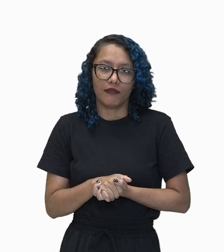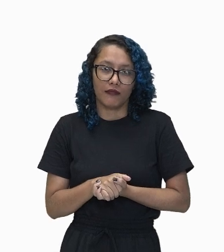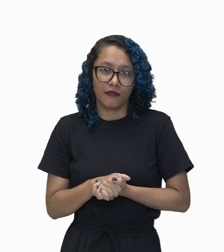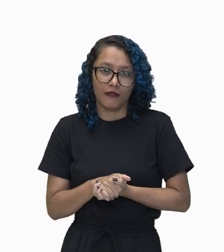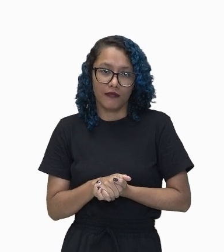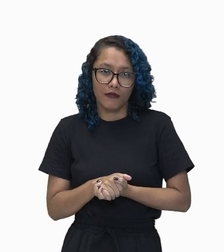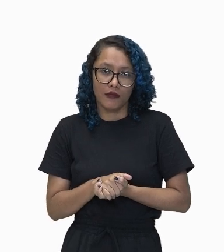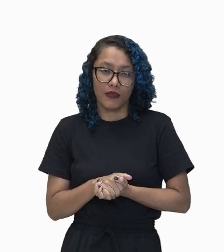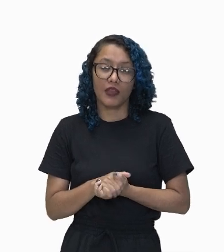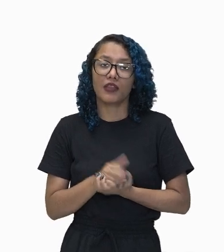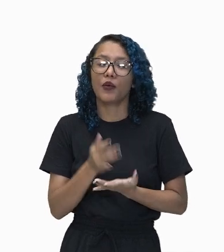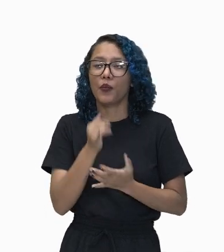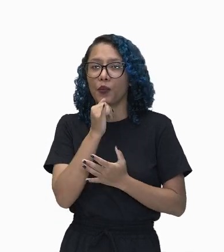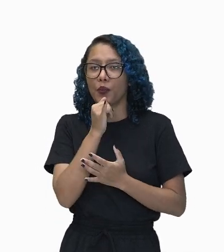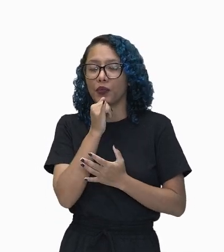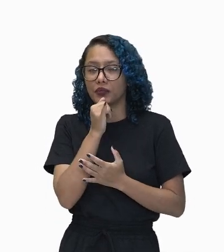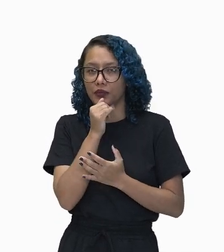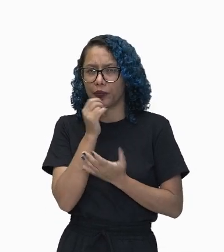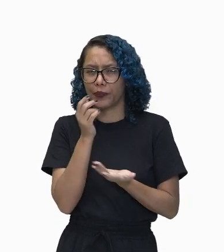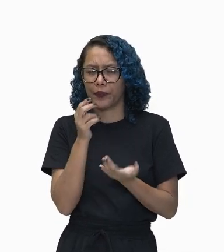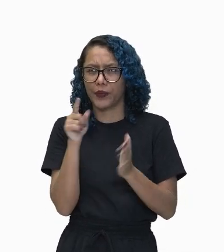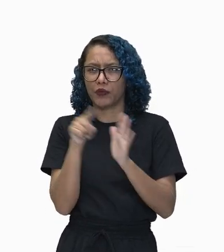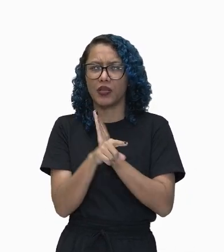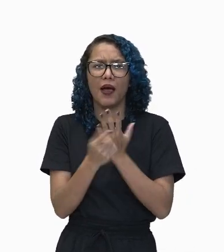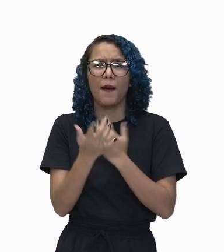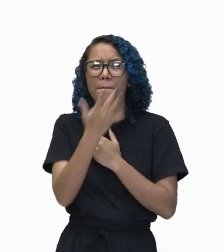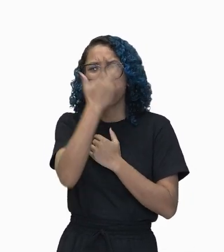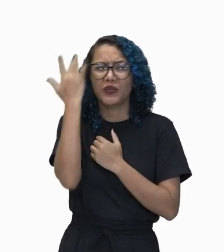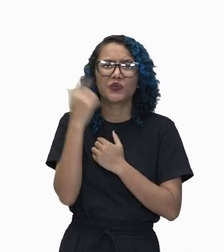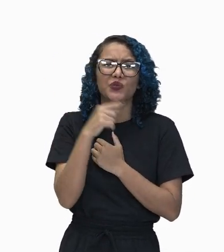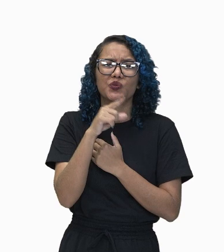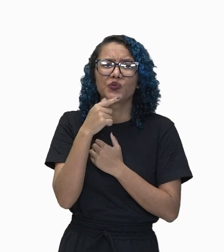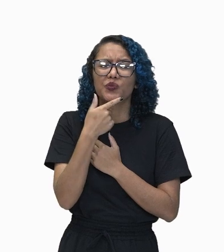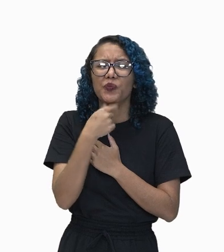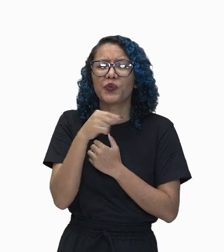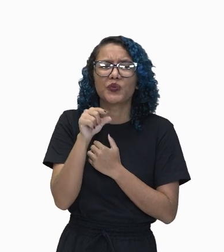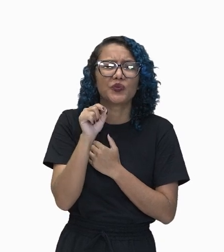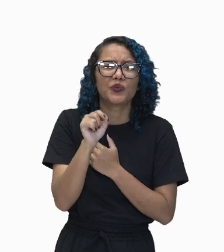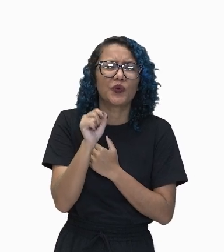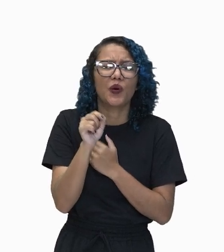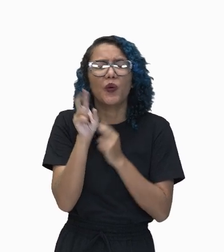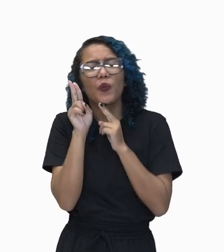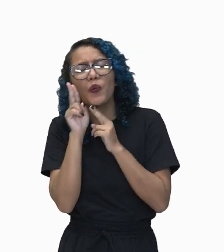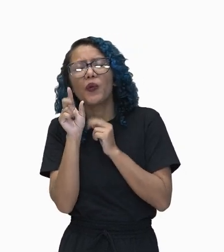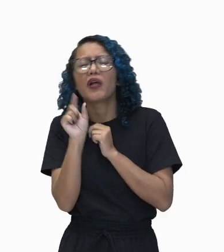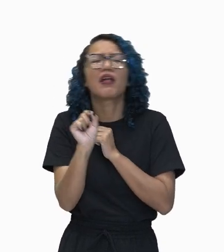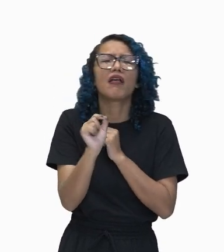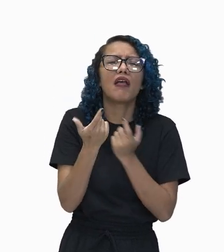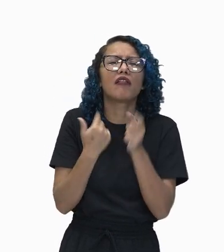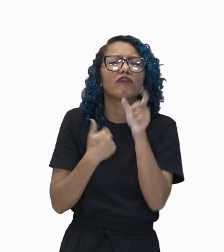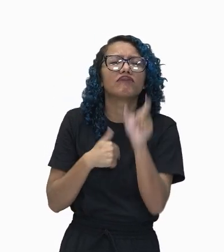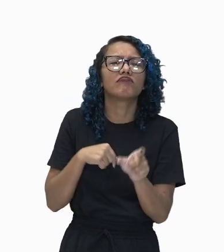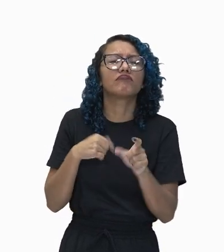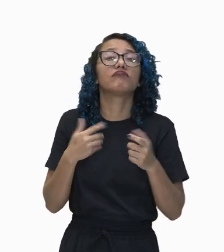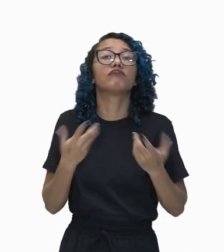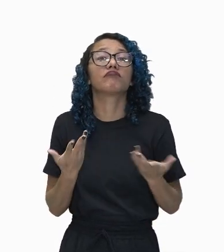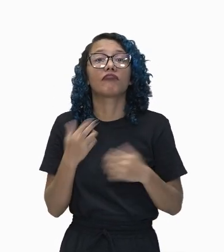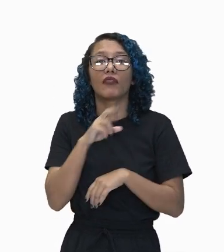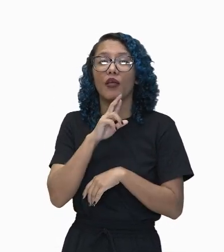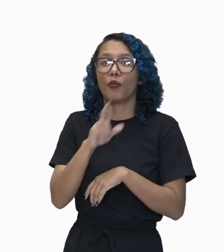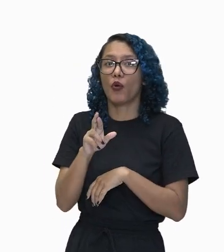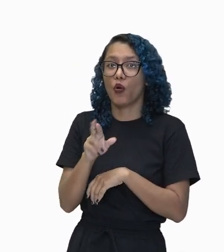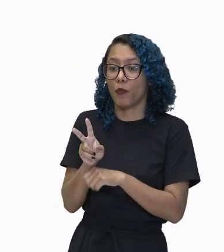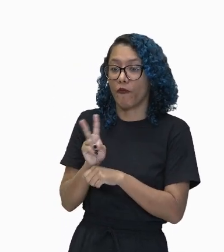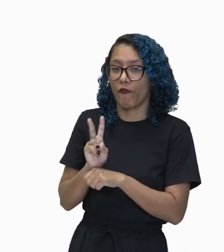Quando eu pergunto assim, quem cochilava? Eu pergunto do verbo, né? Tá lembrado. Quem cochilava? Aí você responde. O